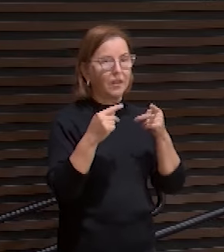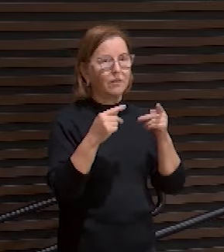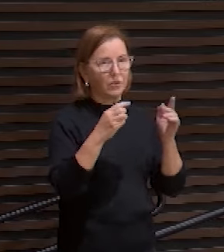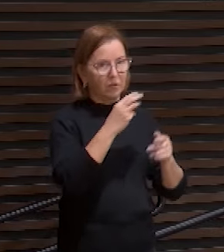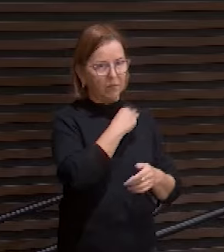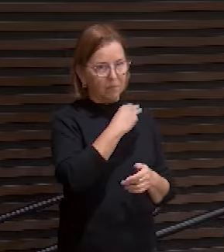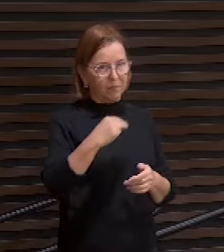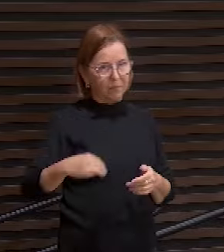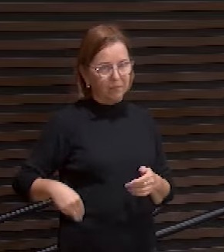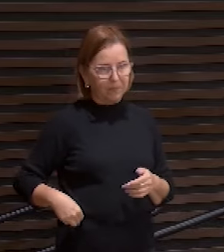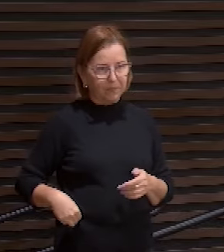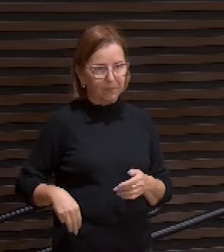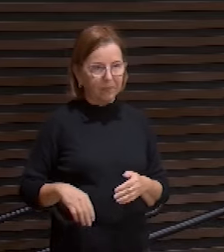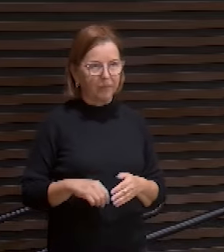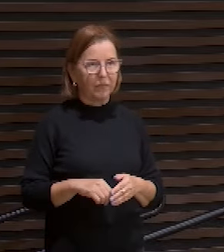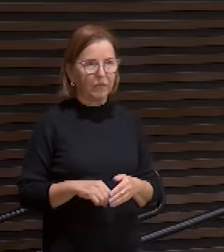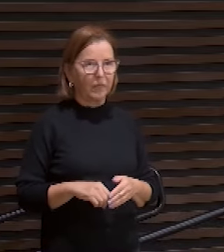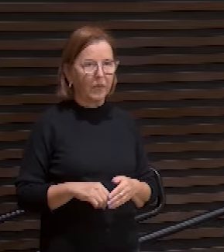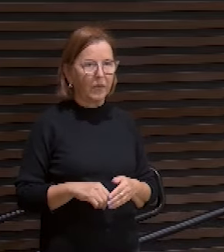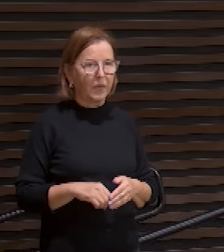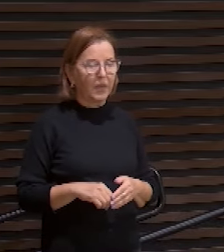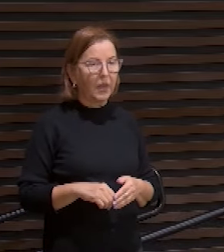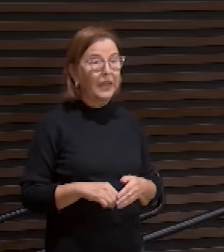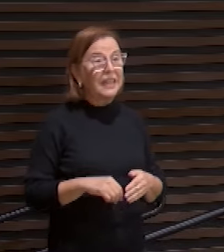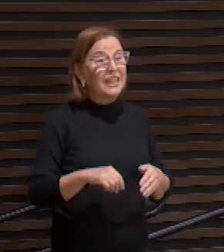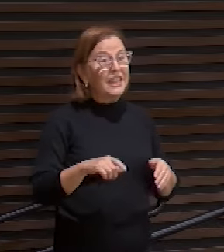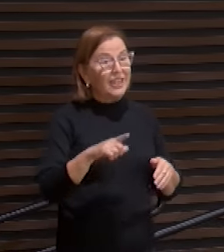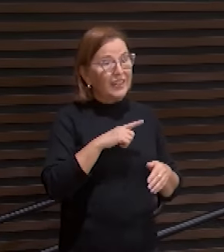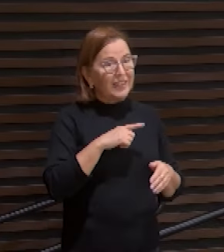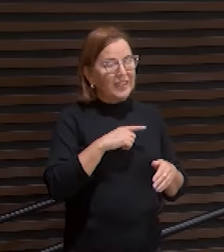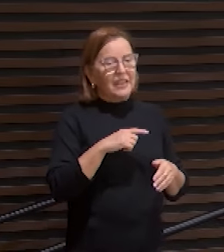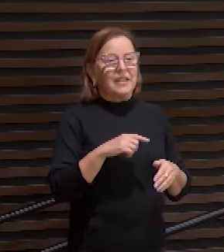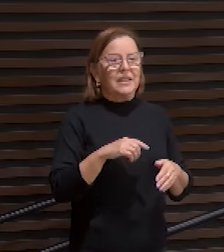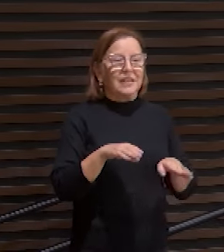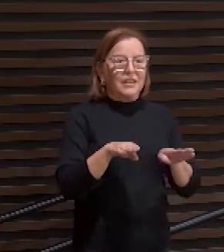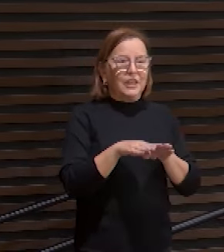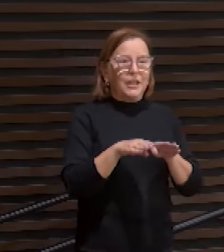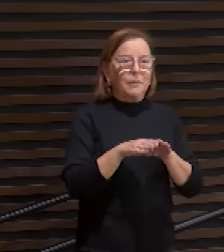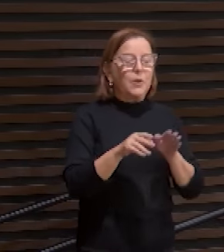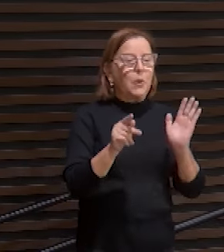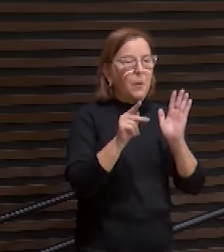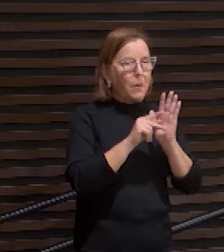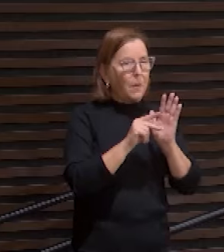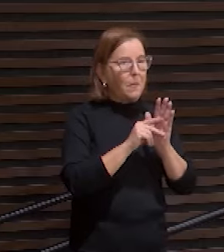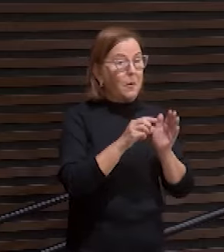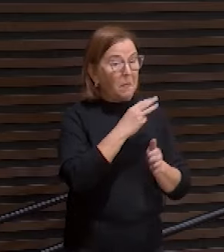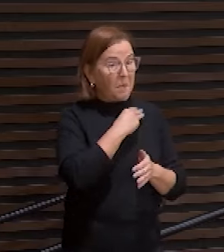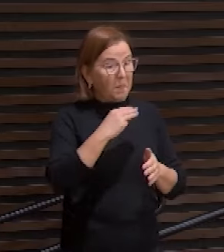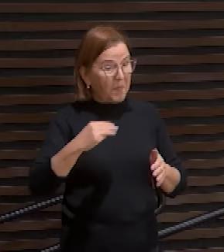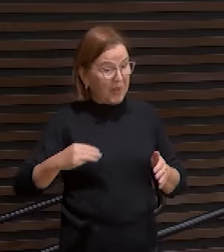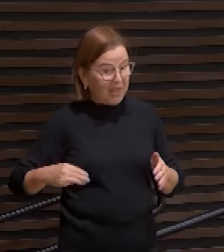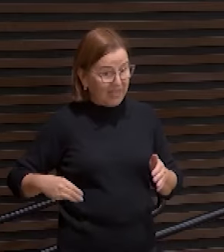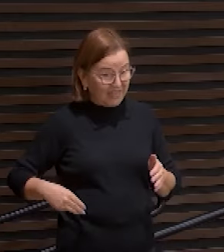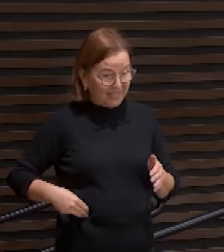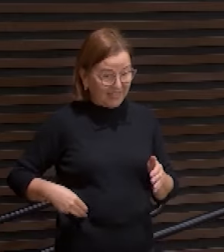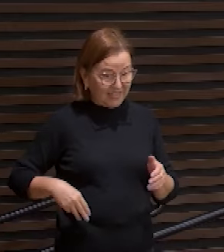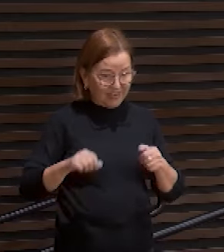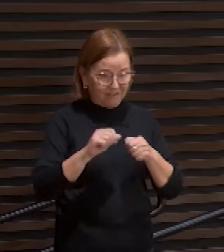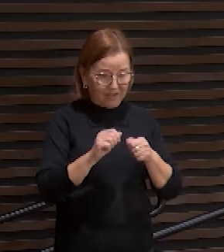E aí, eles tinham não apenas a lei e os profetas, eles tinham o próprio Messias encarnado, operando sinais e maravilhas no meio deles.